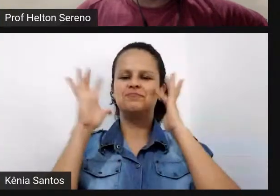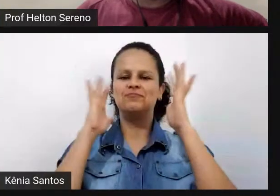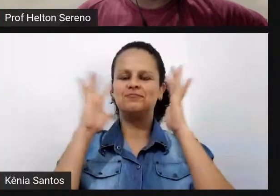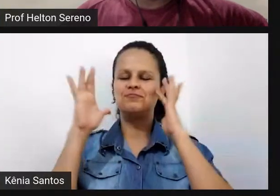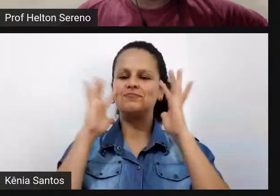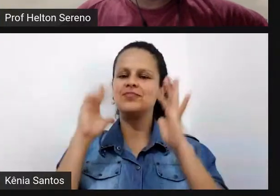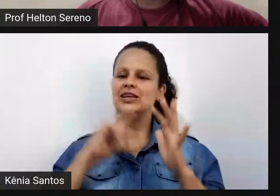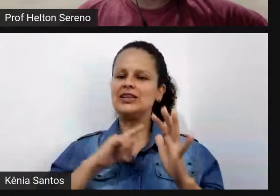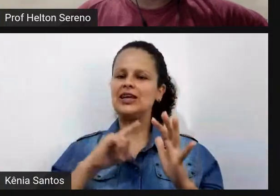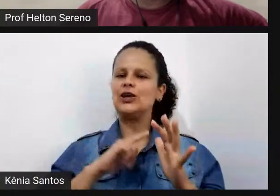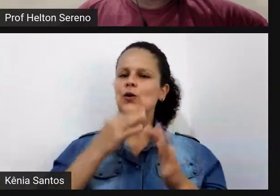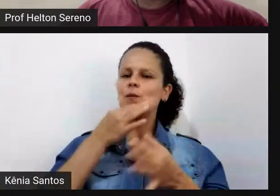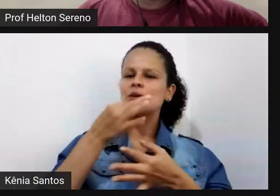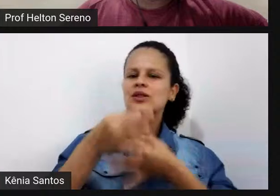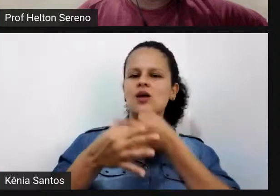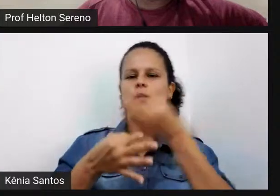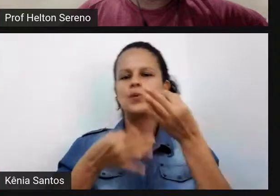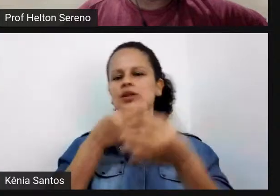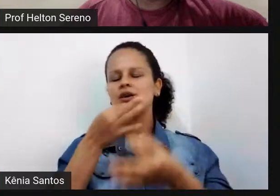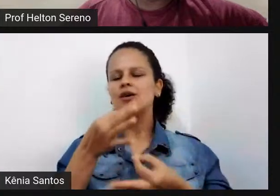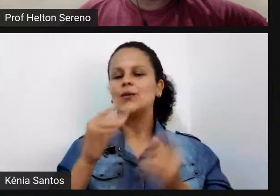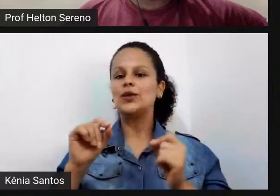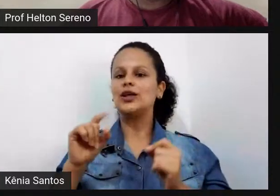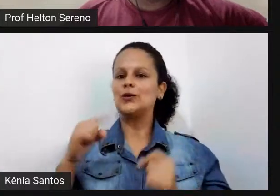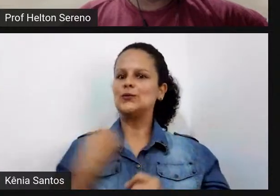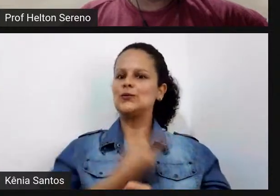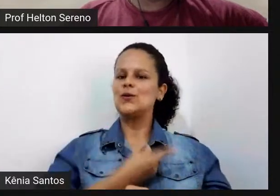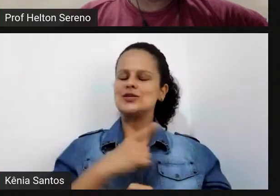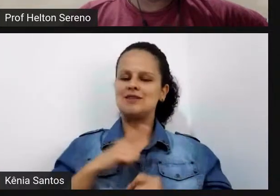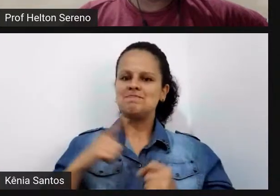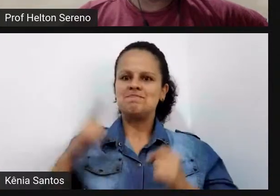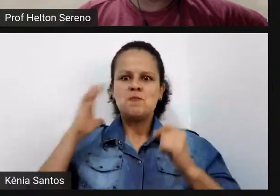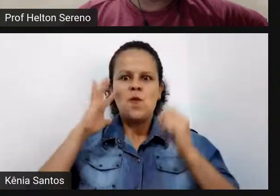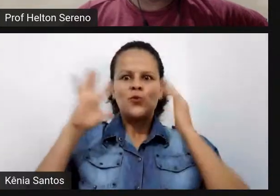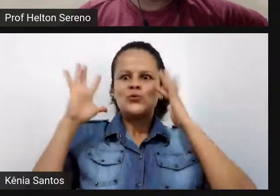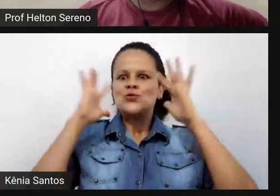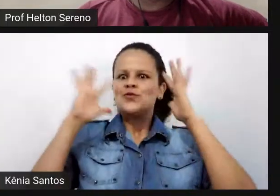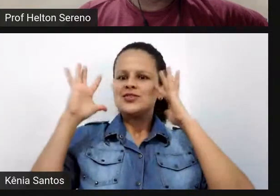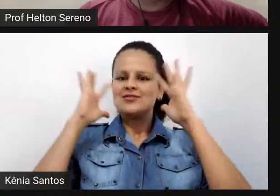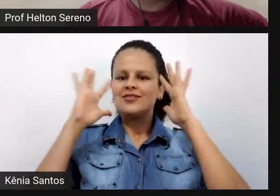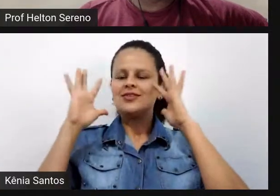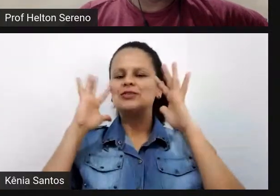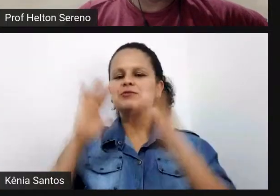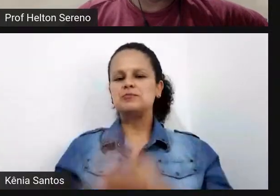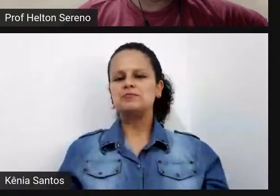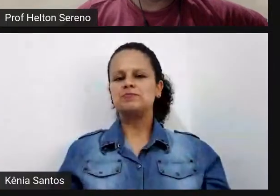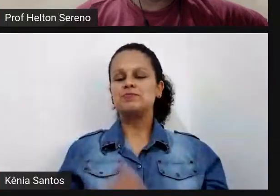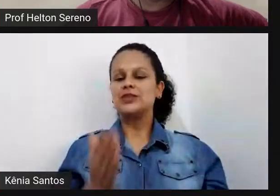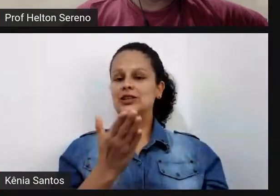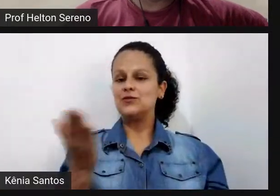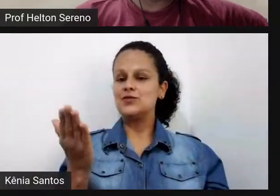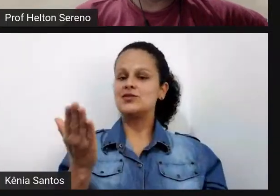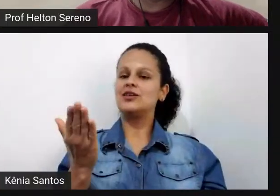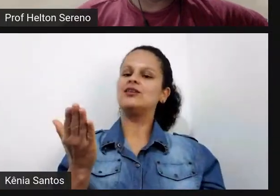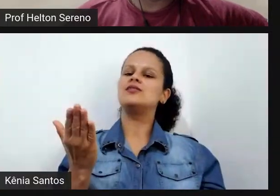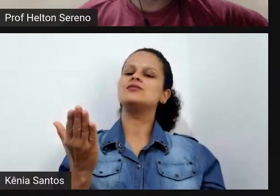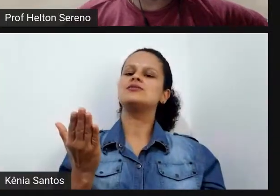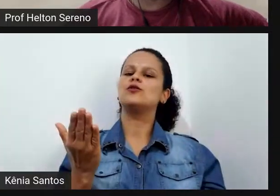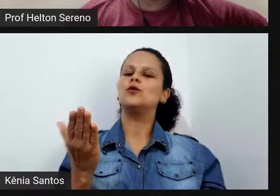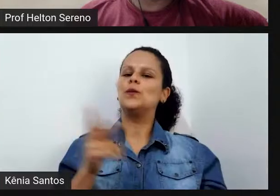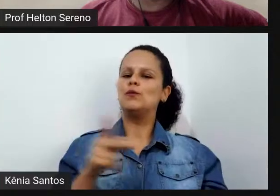comentários eles só nos motivam eu falo com vocês que vão ministrar os cursos os outros professores também tem